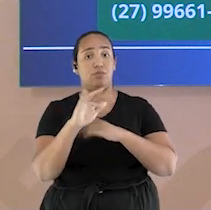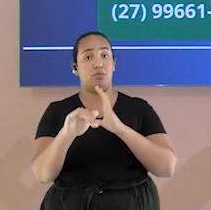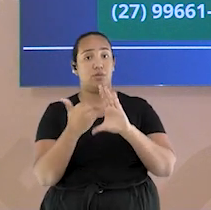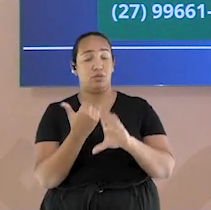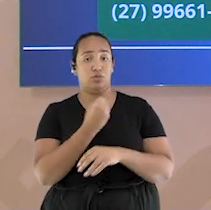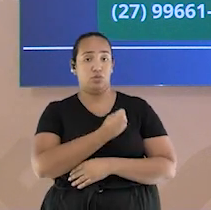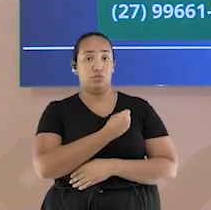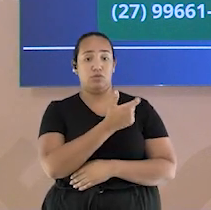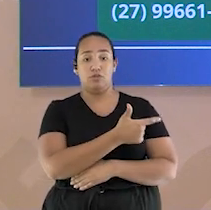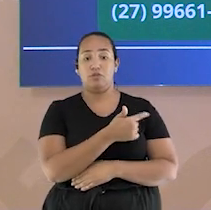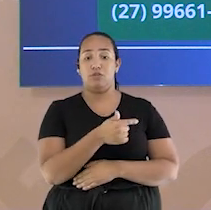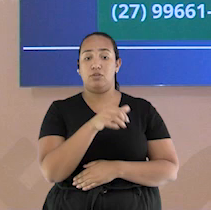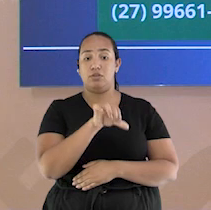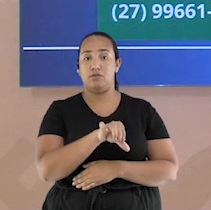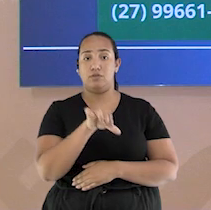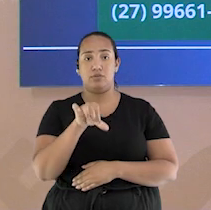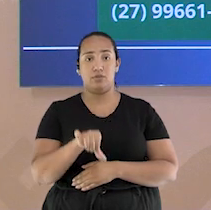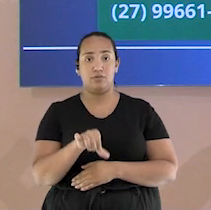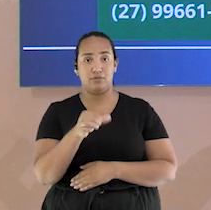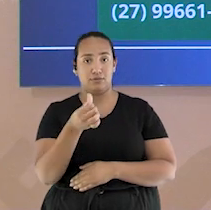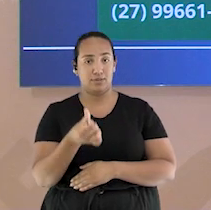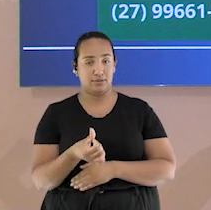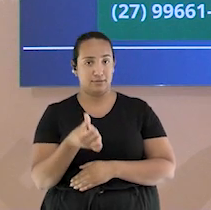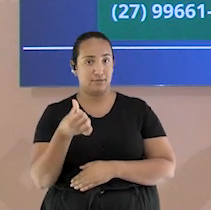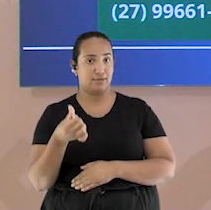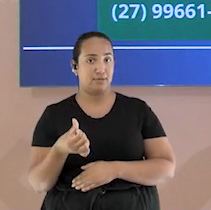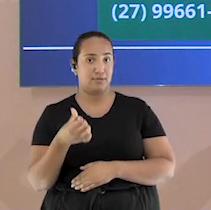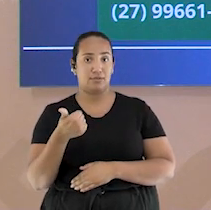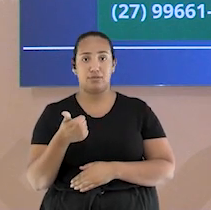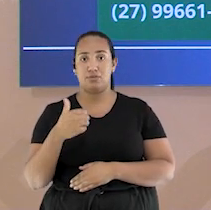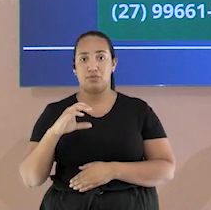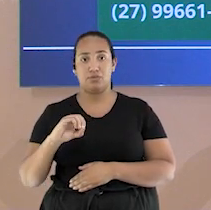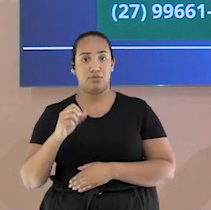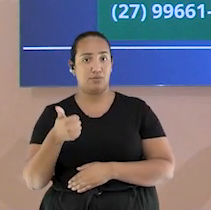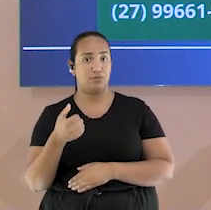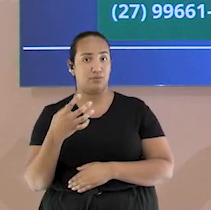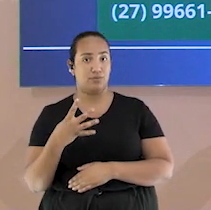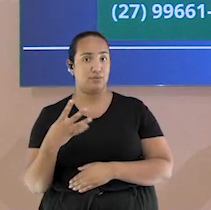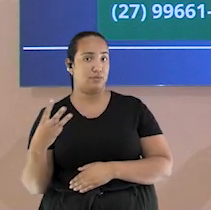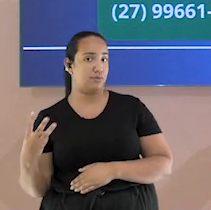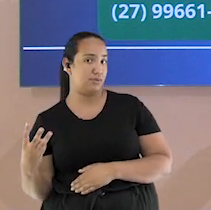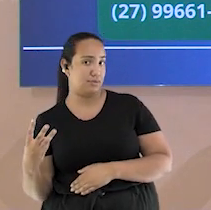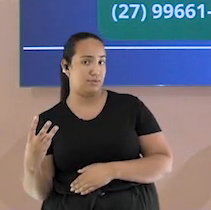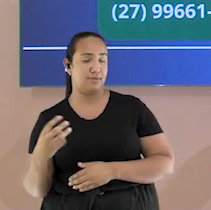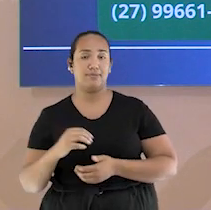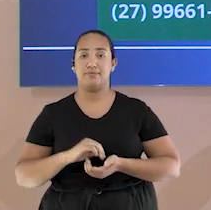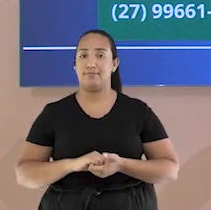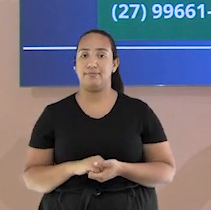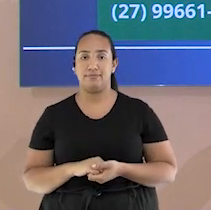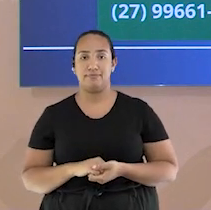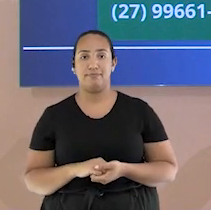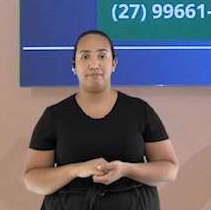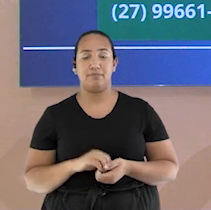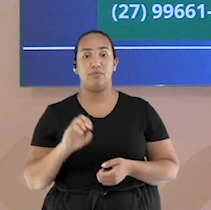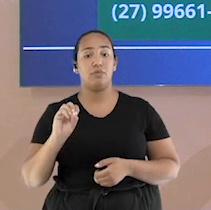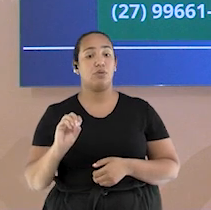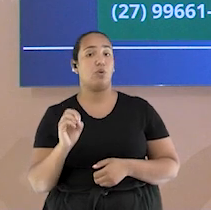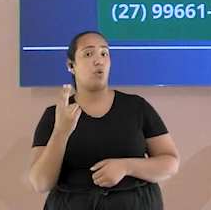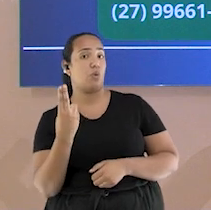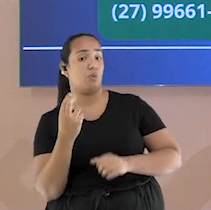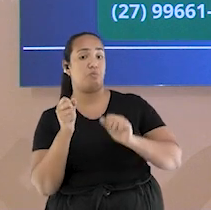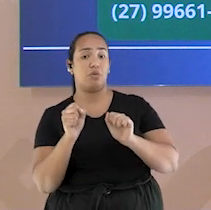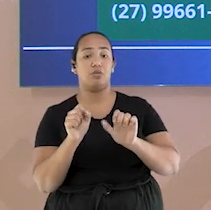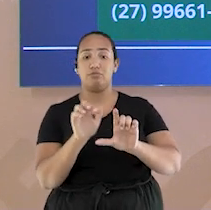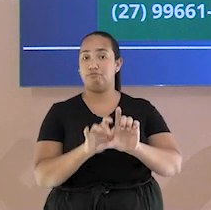27996610143 ou pode aproximar a câmera do seu